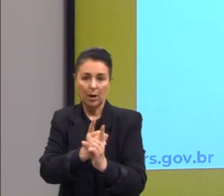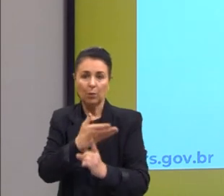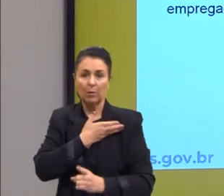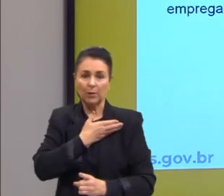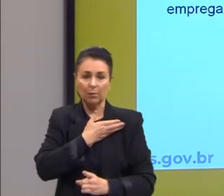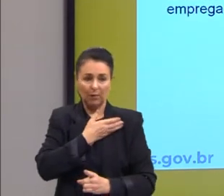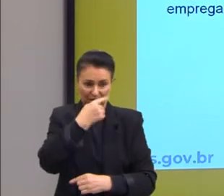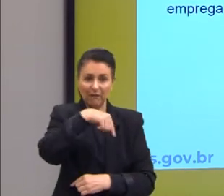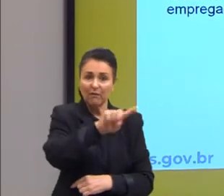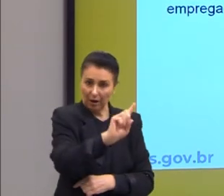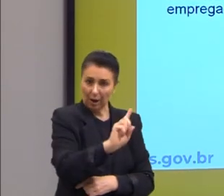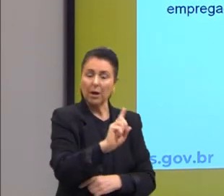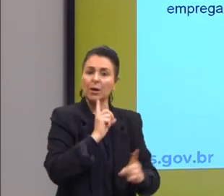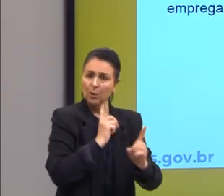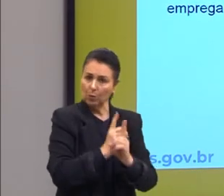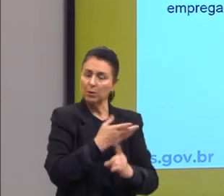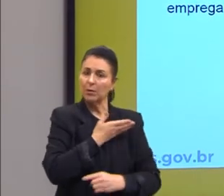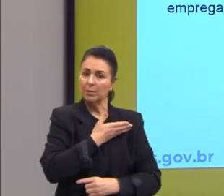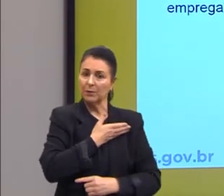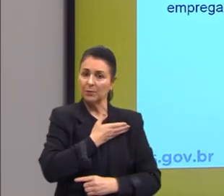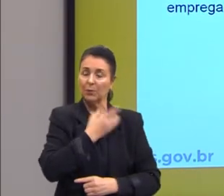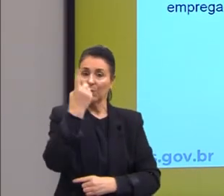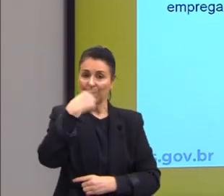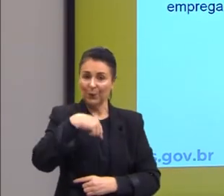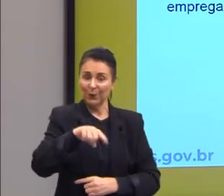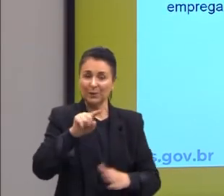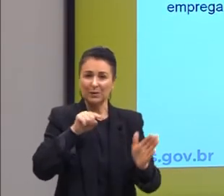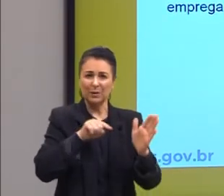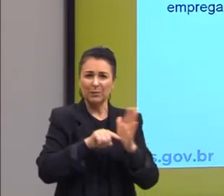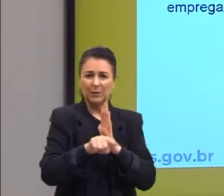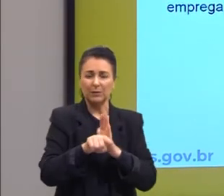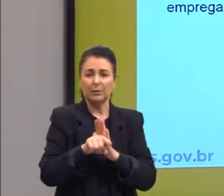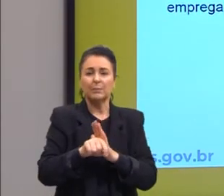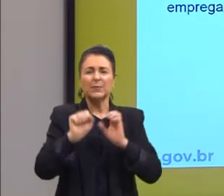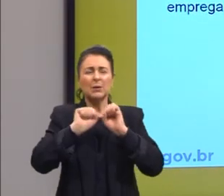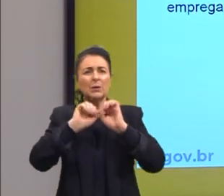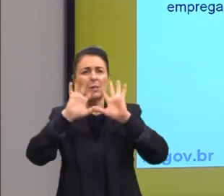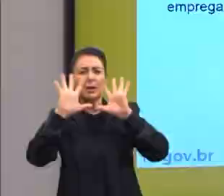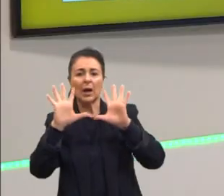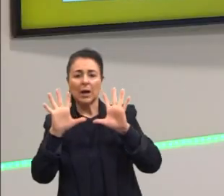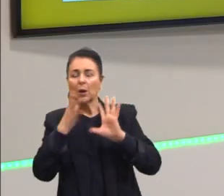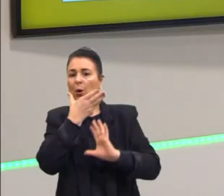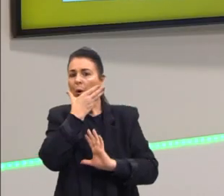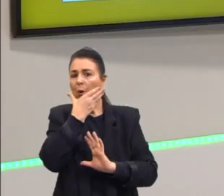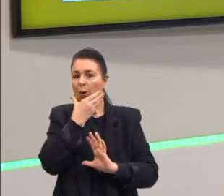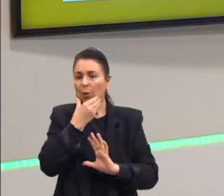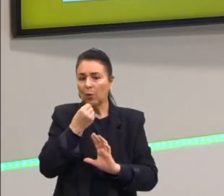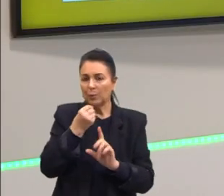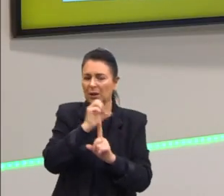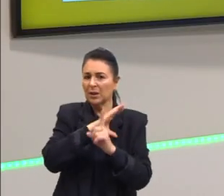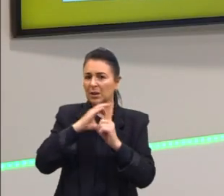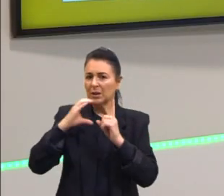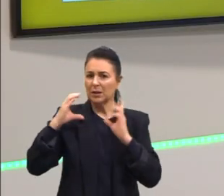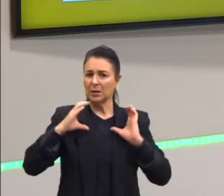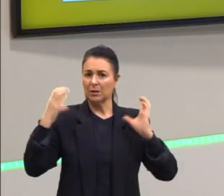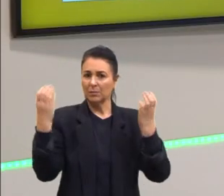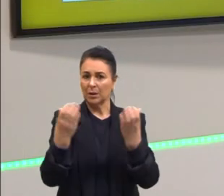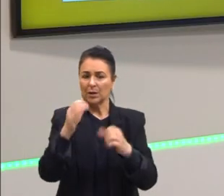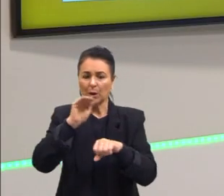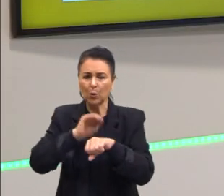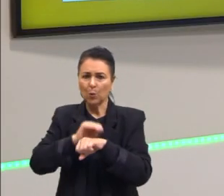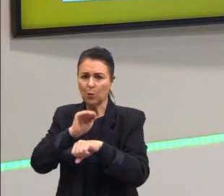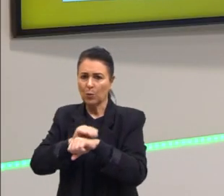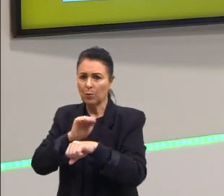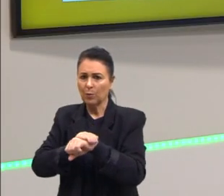amigo. A última questão, o esclarecimento é a saída do homem de sua minoridade, da qual ele próprio é culpado.